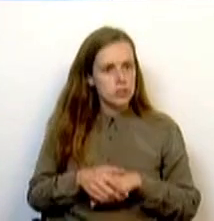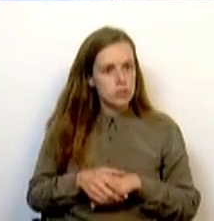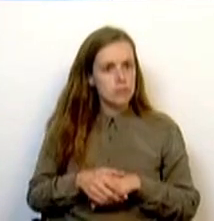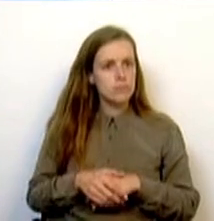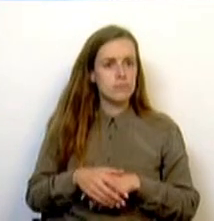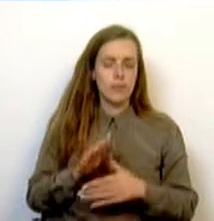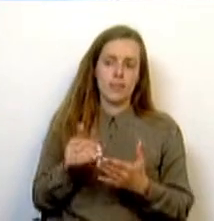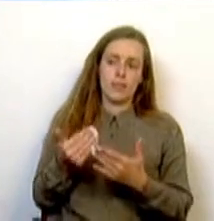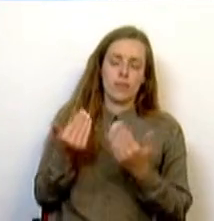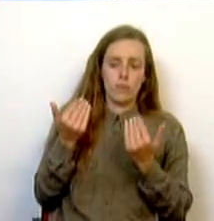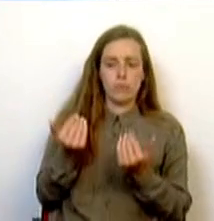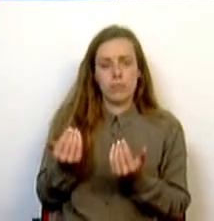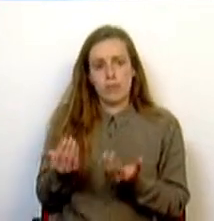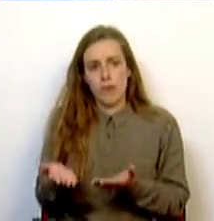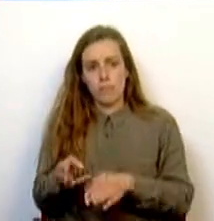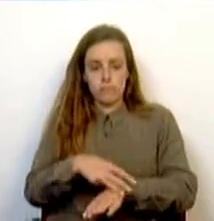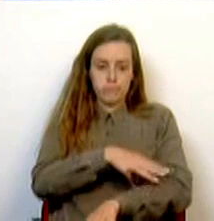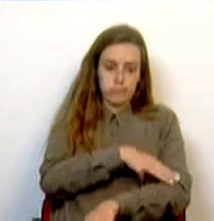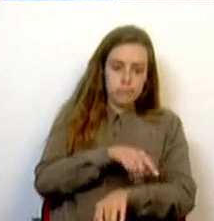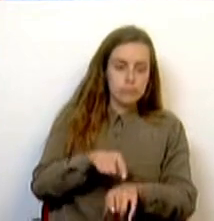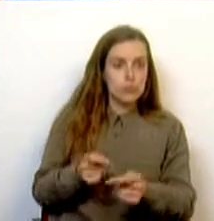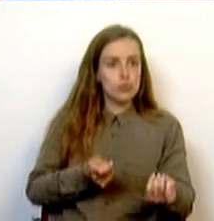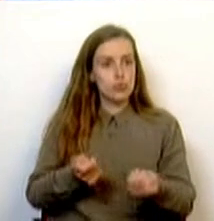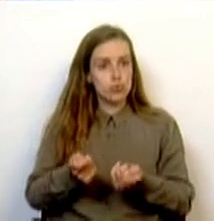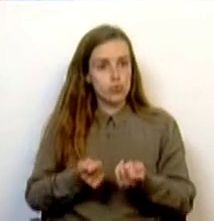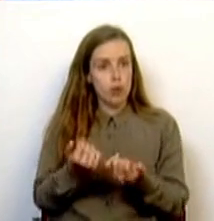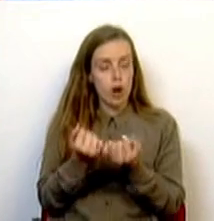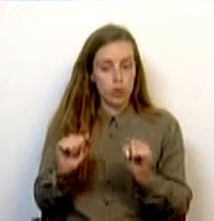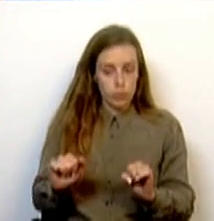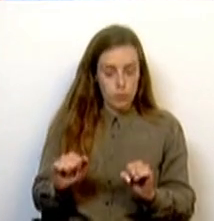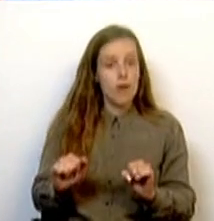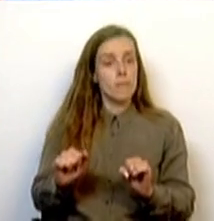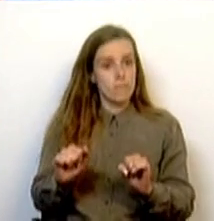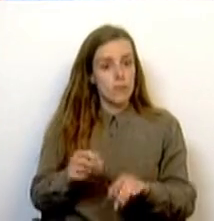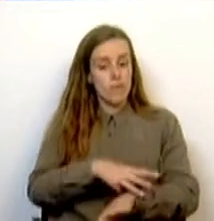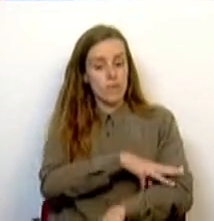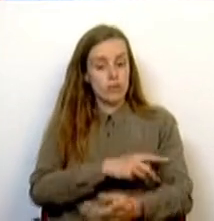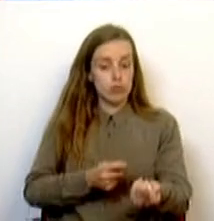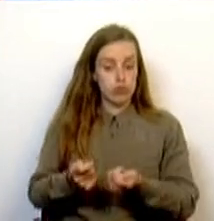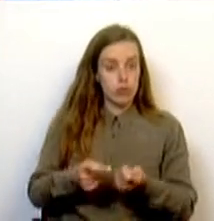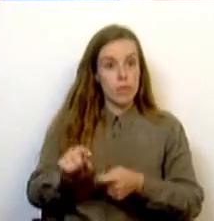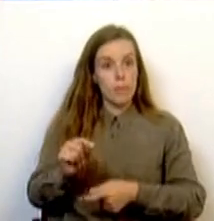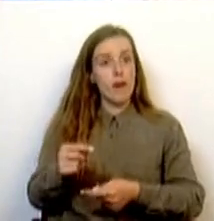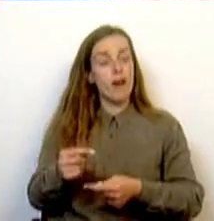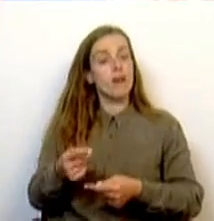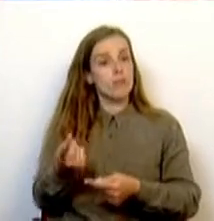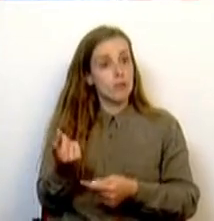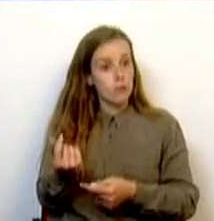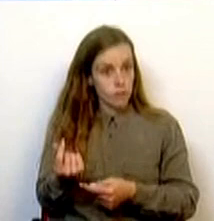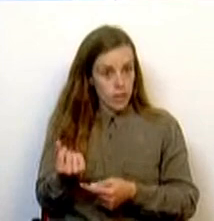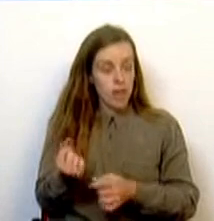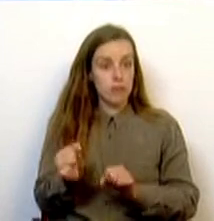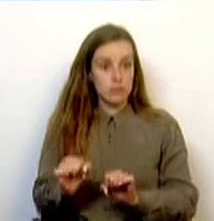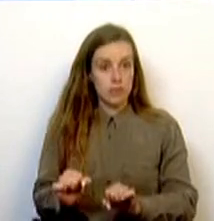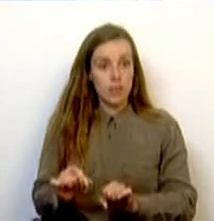dotando a jurisdição administrativa de uma autonomia administrativa e financeira do seu Conselho, do Conselho Superior dos Tribunais